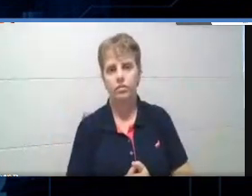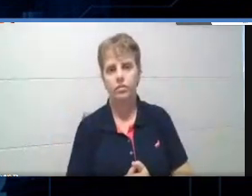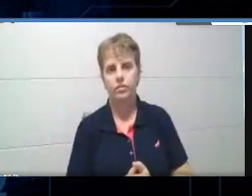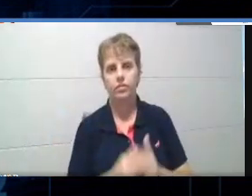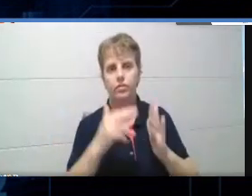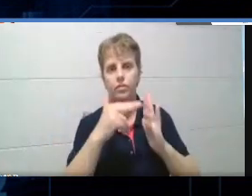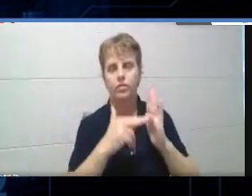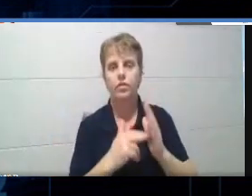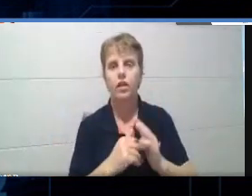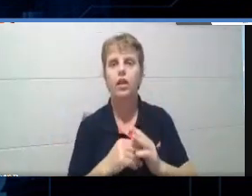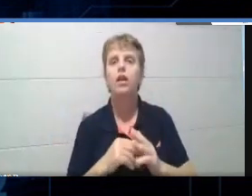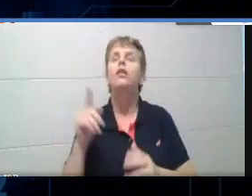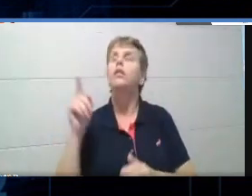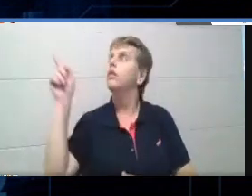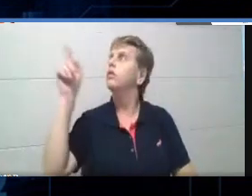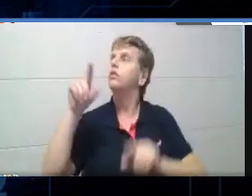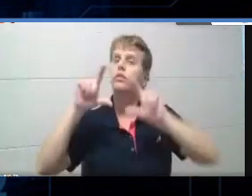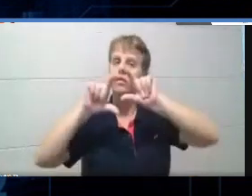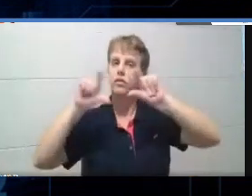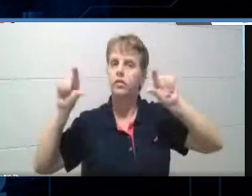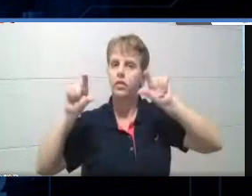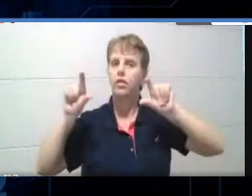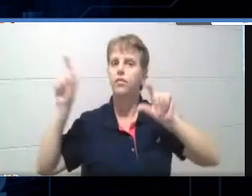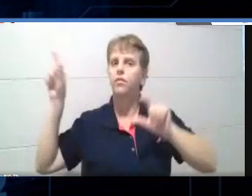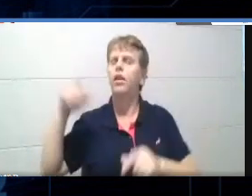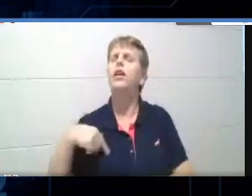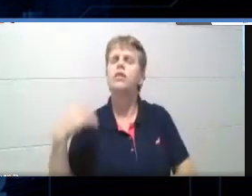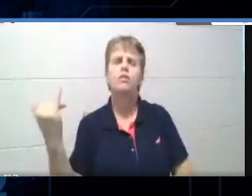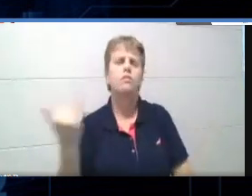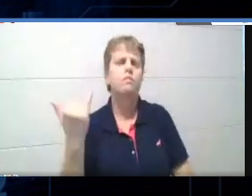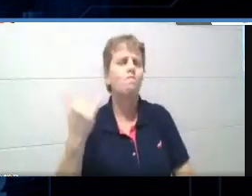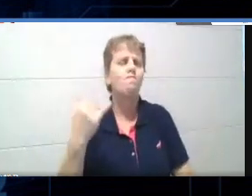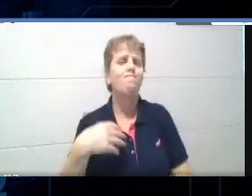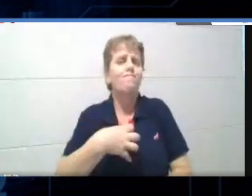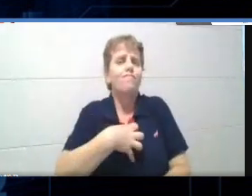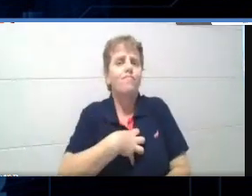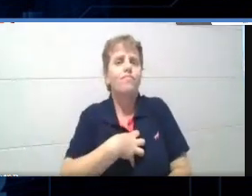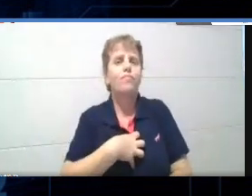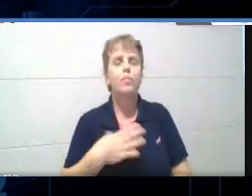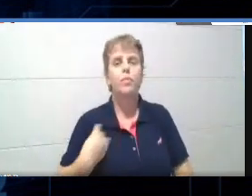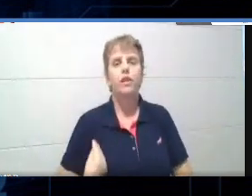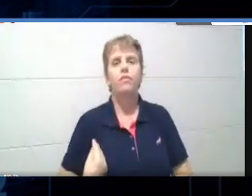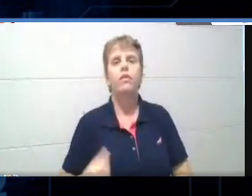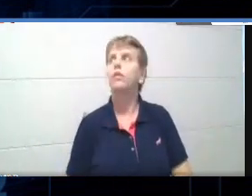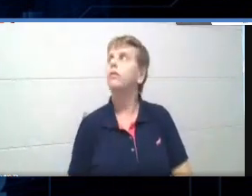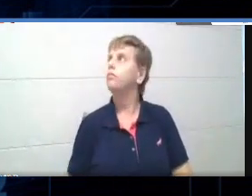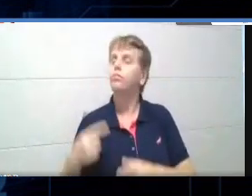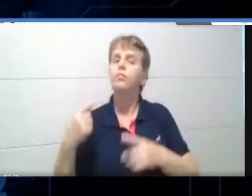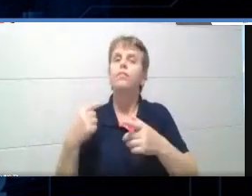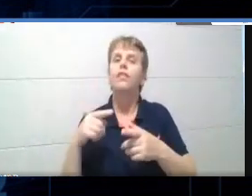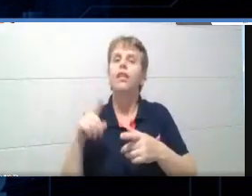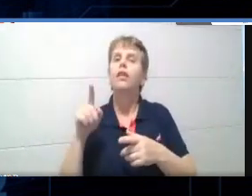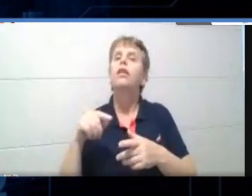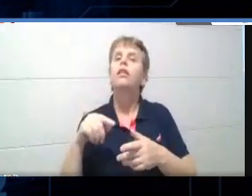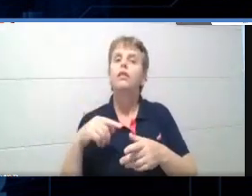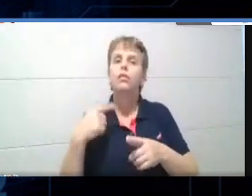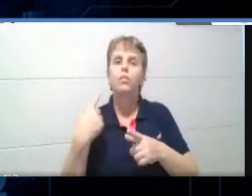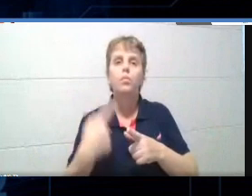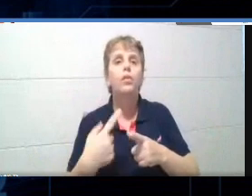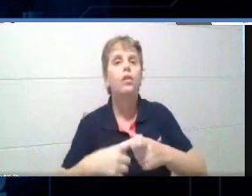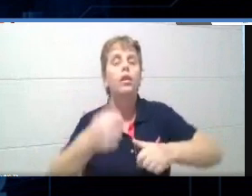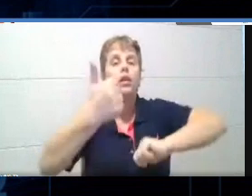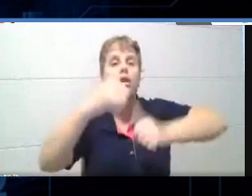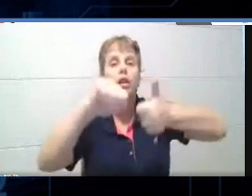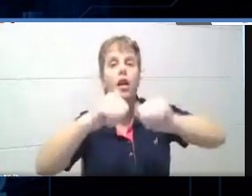vida é essa frase do Lino, do Lino de Macedo, que ela fala assim, ó, porque o que avaliamos é o que a criança tornou